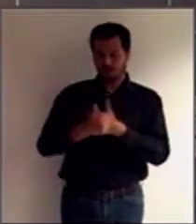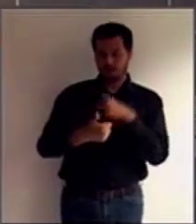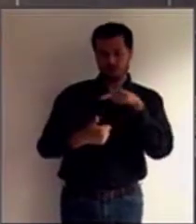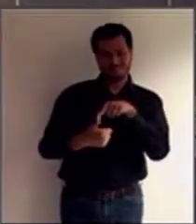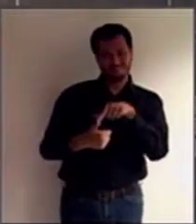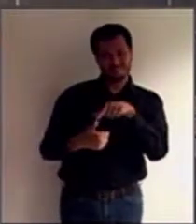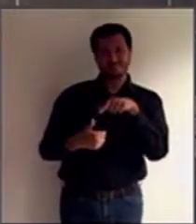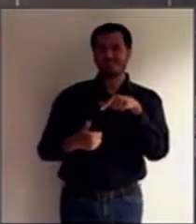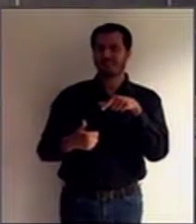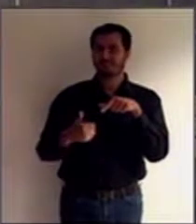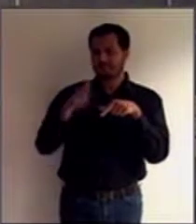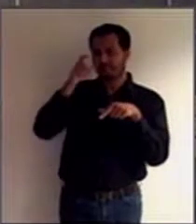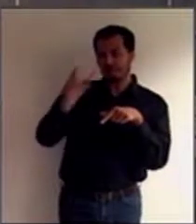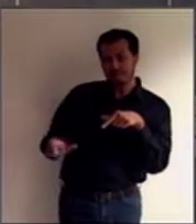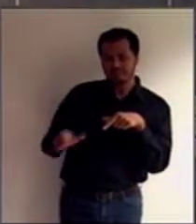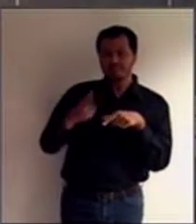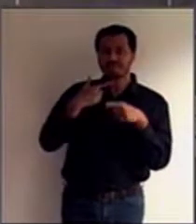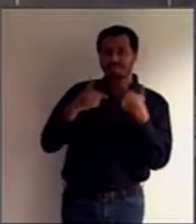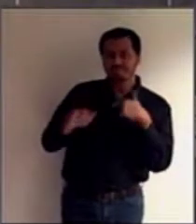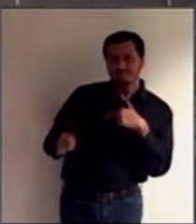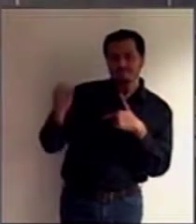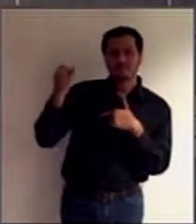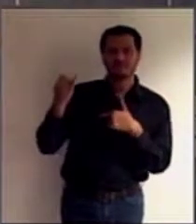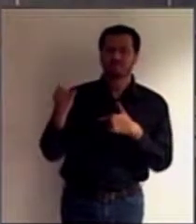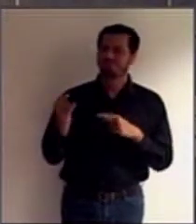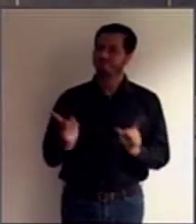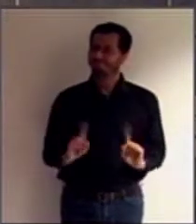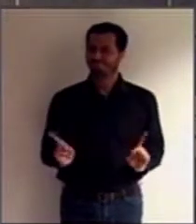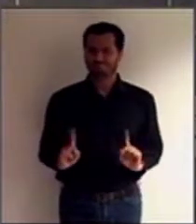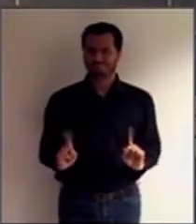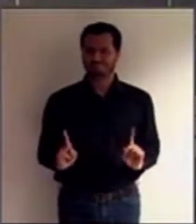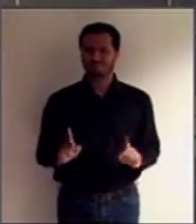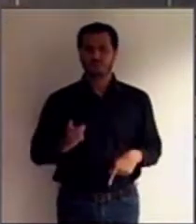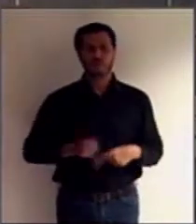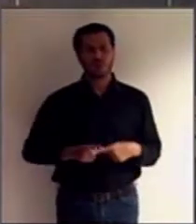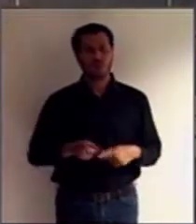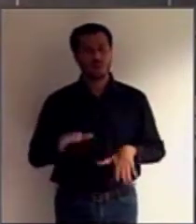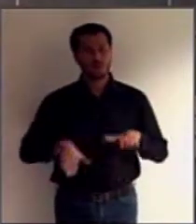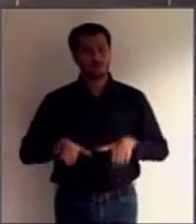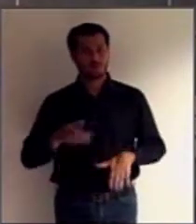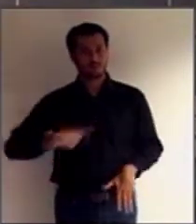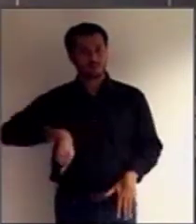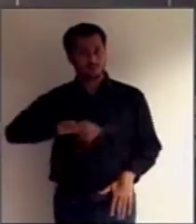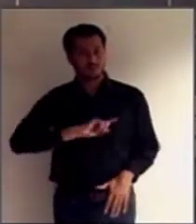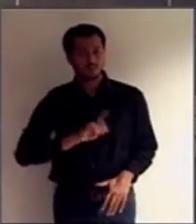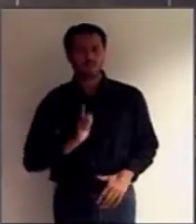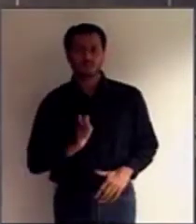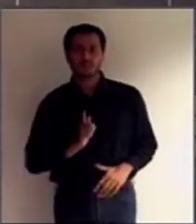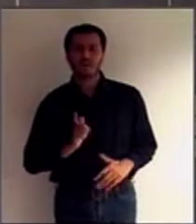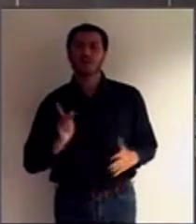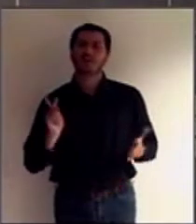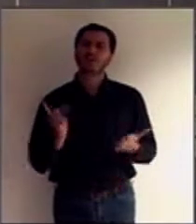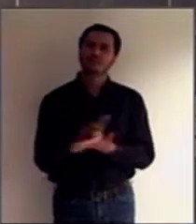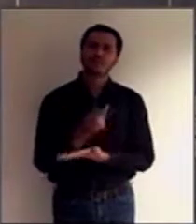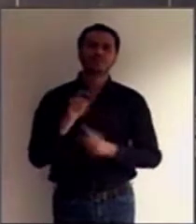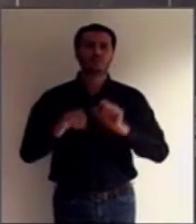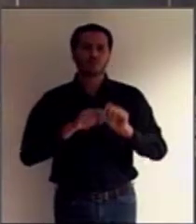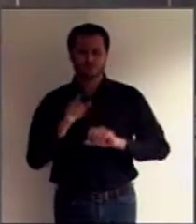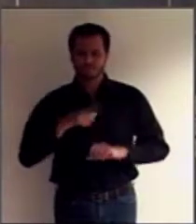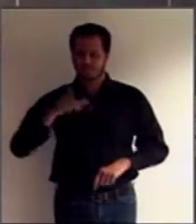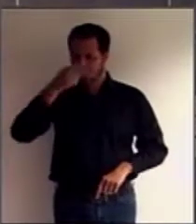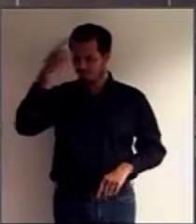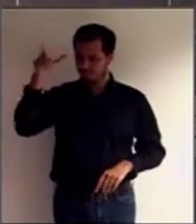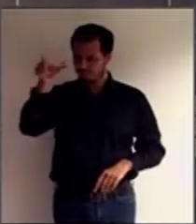indevida. Isso, na prática, é muito importante quando nós estamos ali, muitas vezes, diante de casos onde há um conflito de